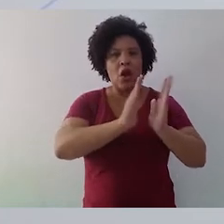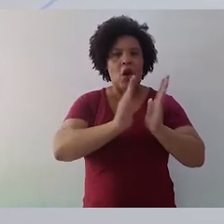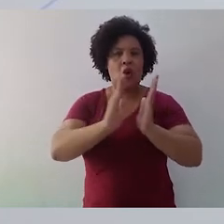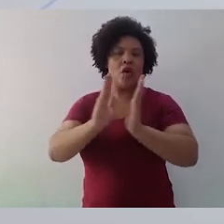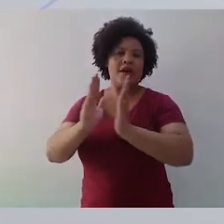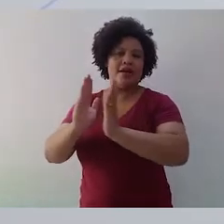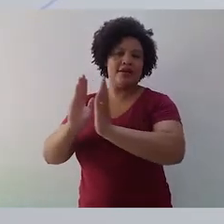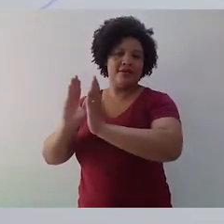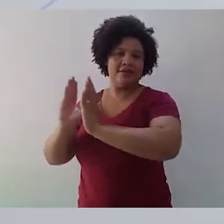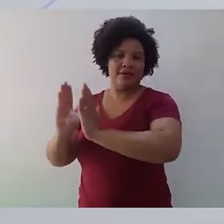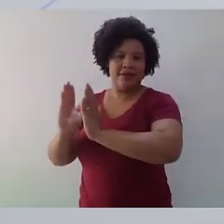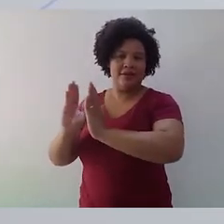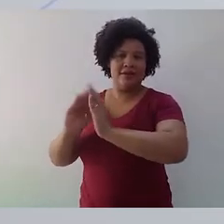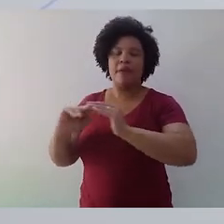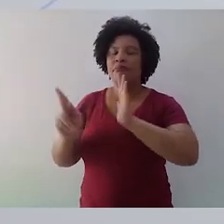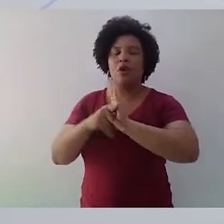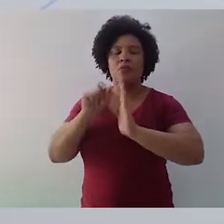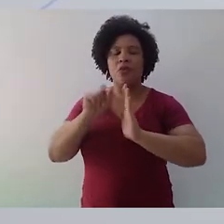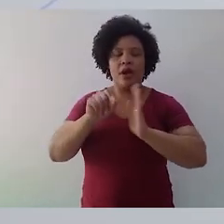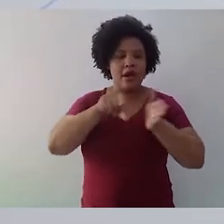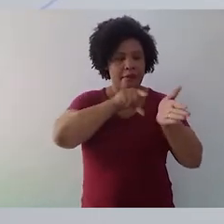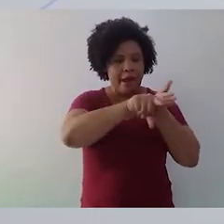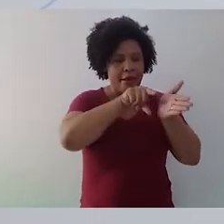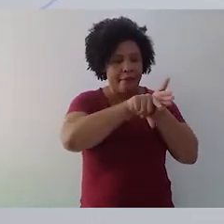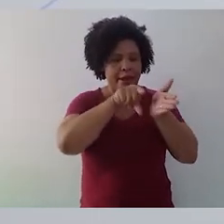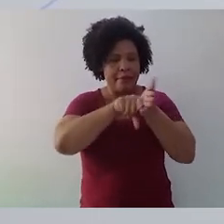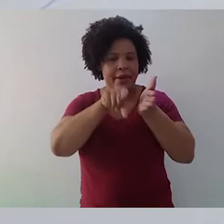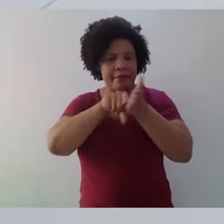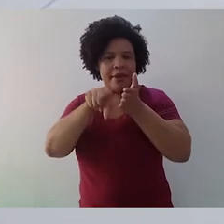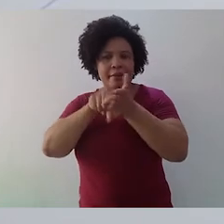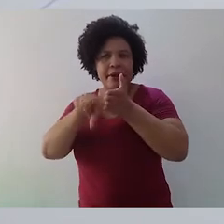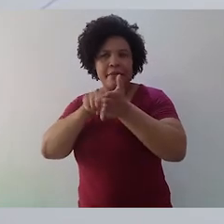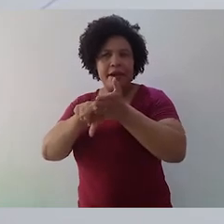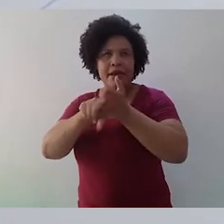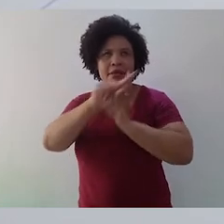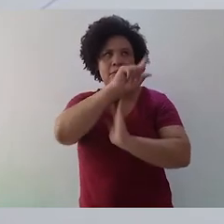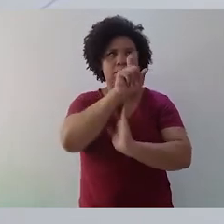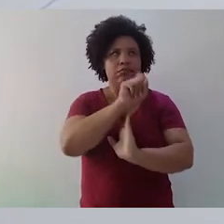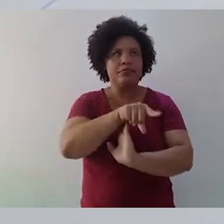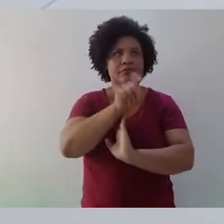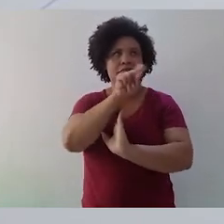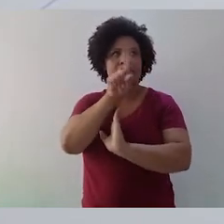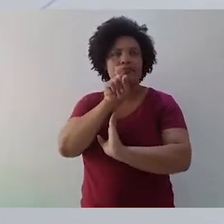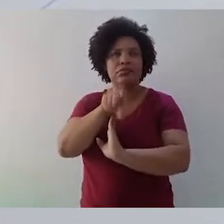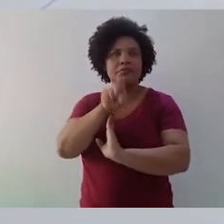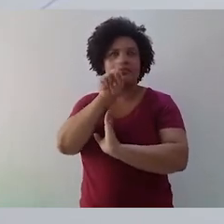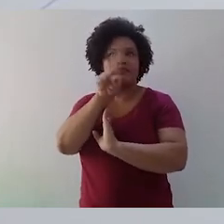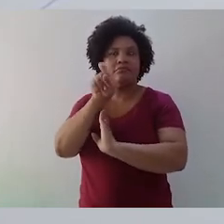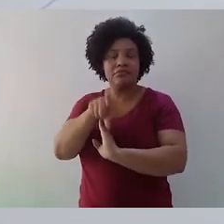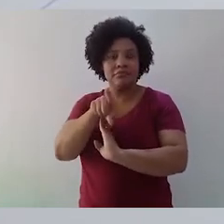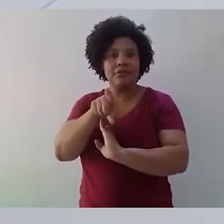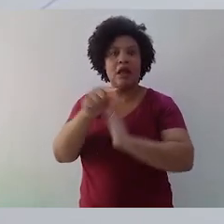a gente vê que constitui-se de perguntas. Então, um escritor, necessariamente, deve saber fazer perguntas.